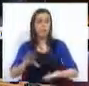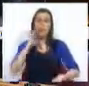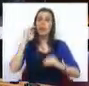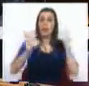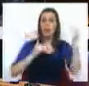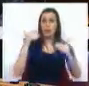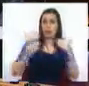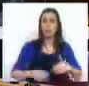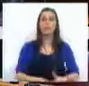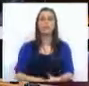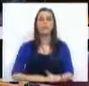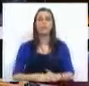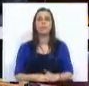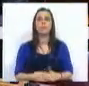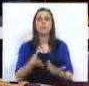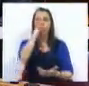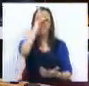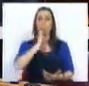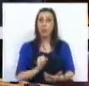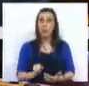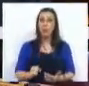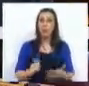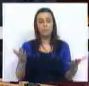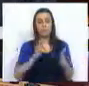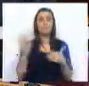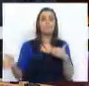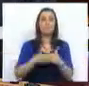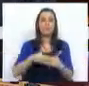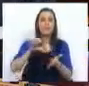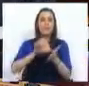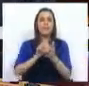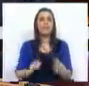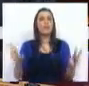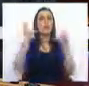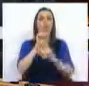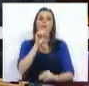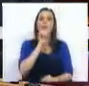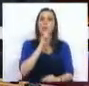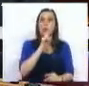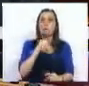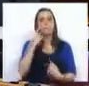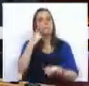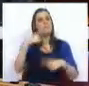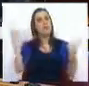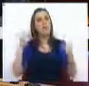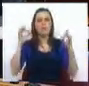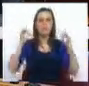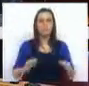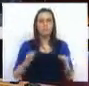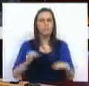adultos O governo, ao encerrar o centro Novas Oportunidades, revela total